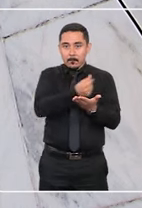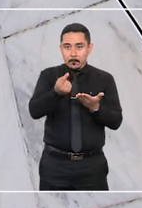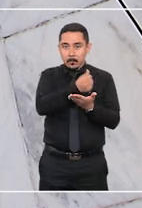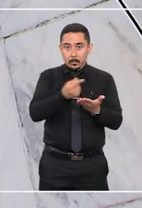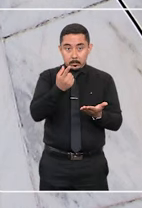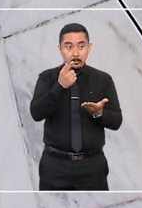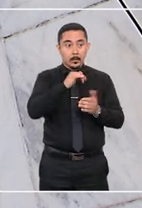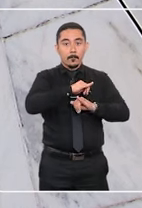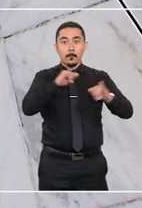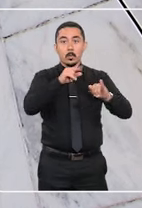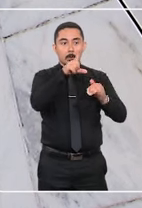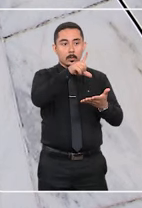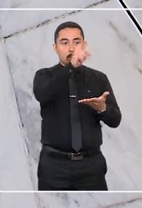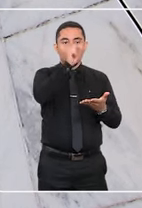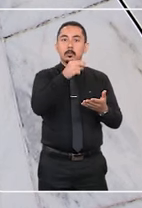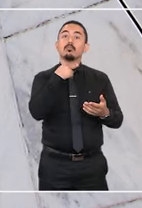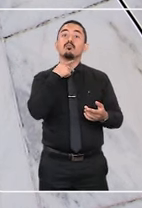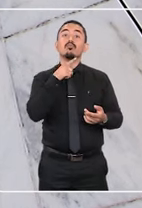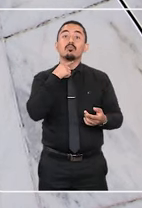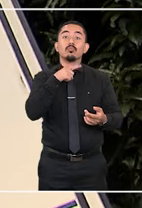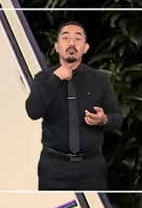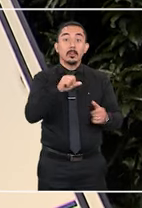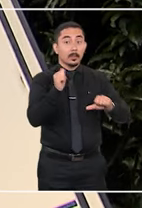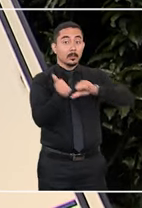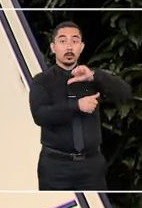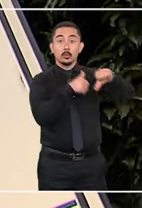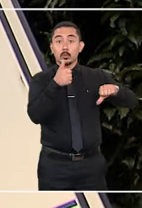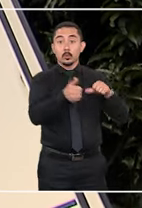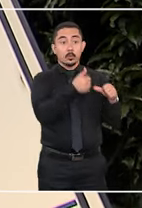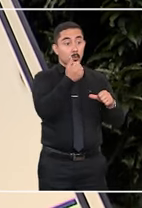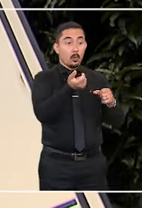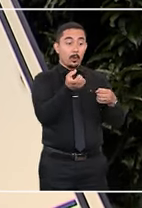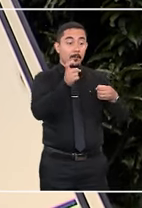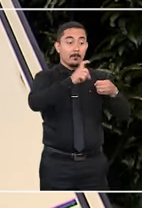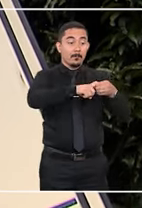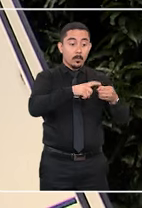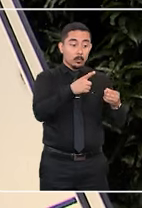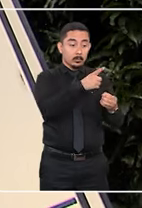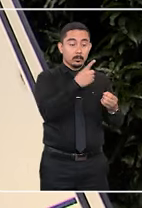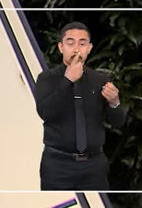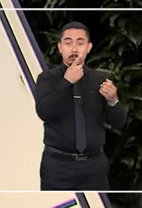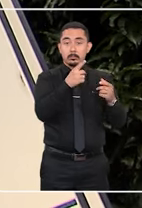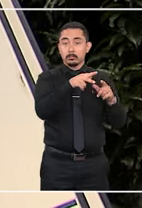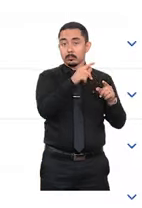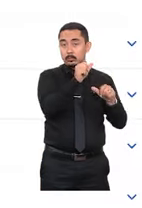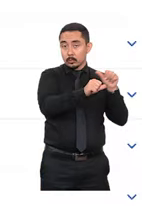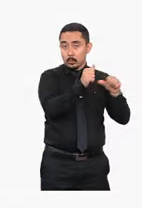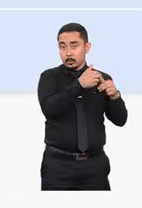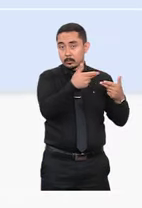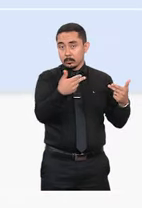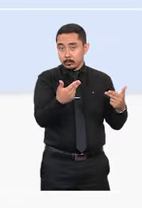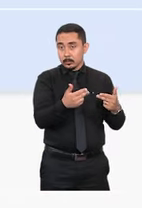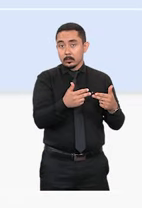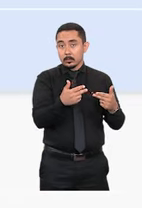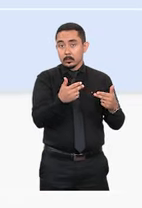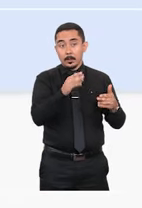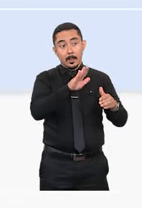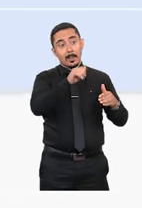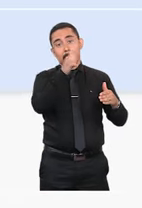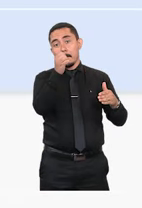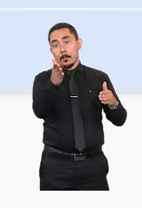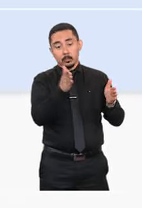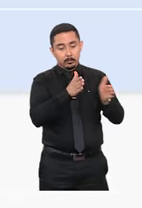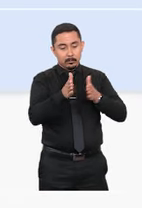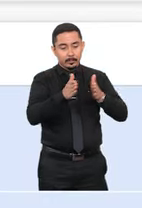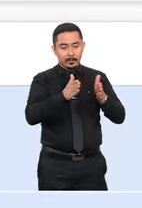alegou que a escolha não pode ser alterada mediante declaração retificadora apresentada fora do prazo previsto